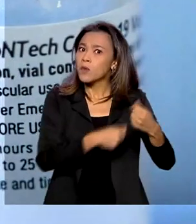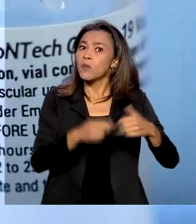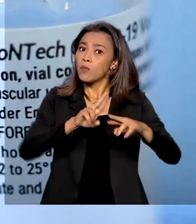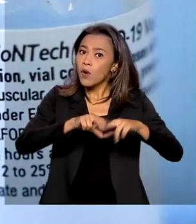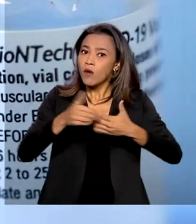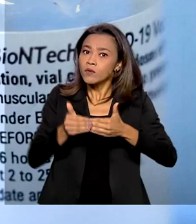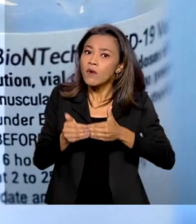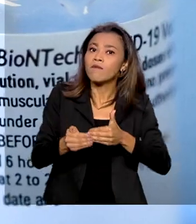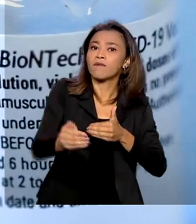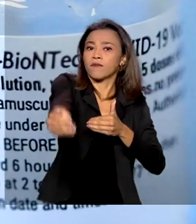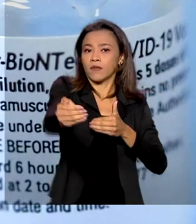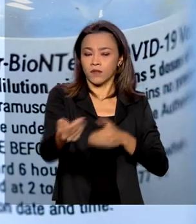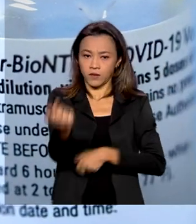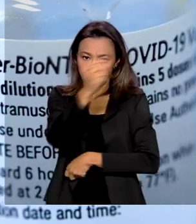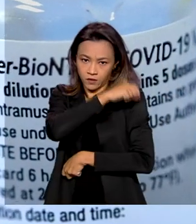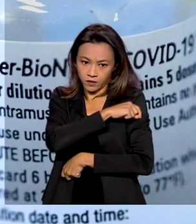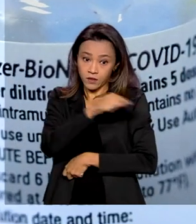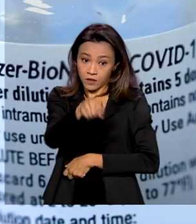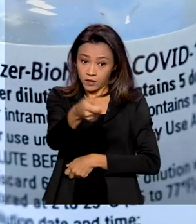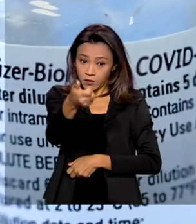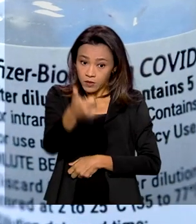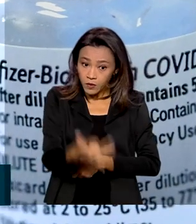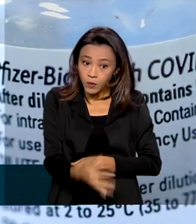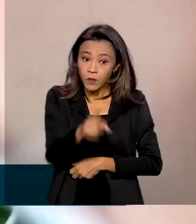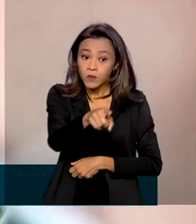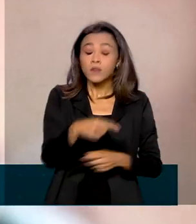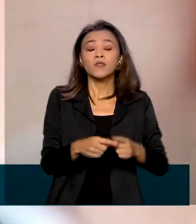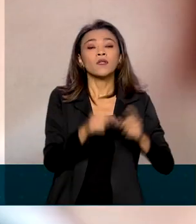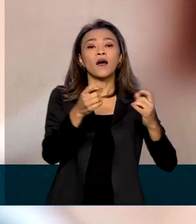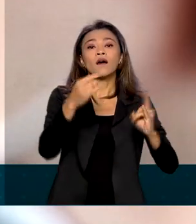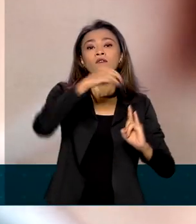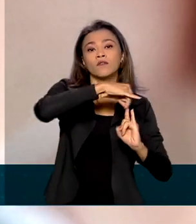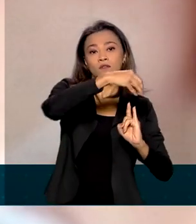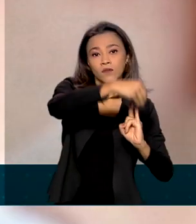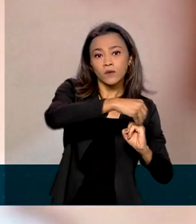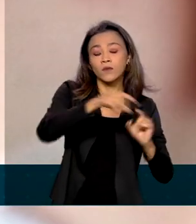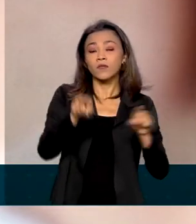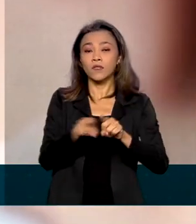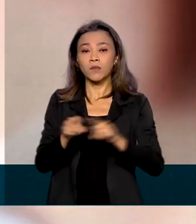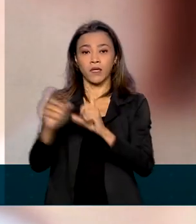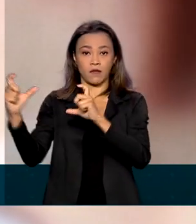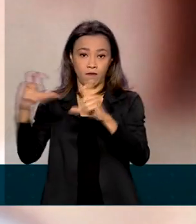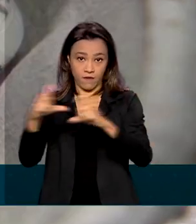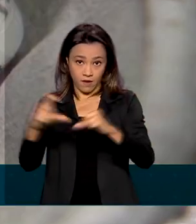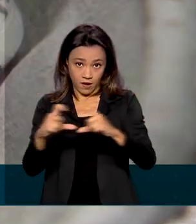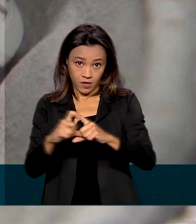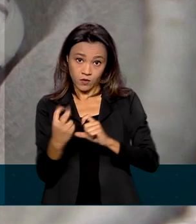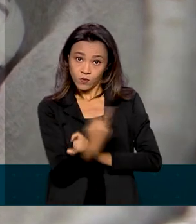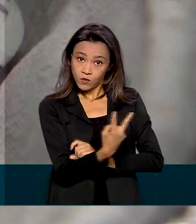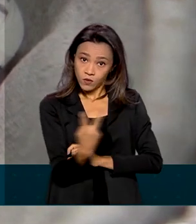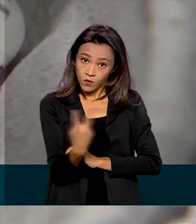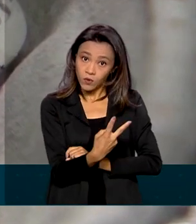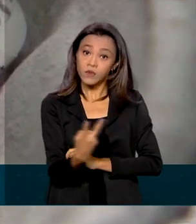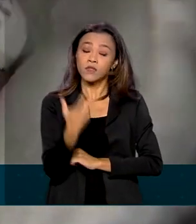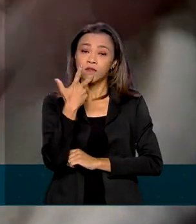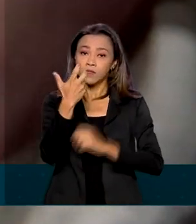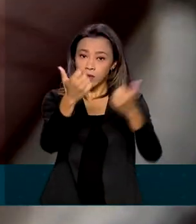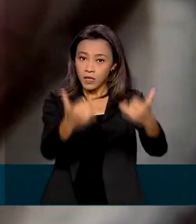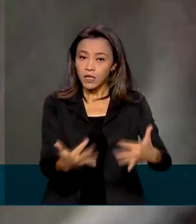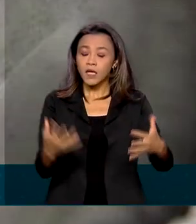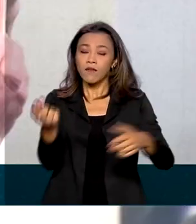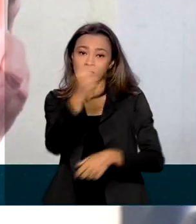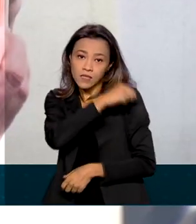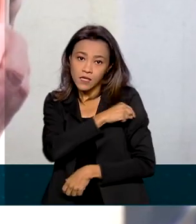A comissão analisou o custo-benefício dos imunizantes da Fiocruz e da Pfizer. Os dados estimam que a vacinação contra a Covid-19